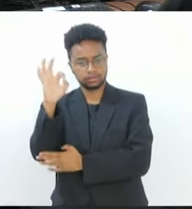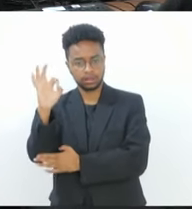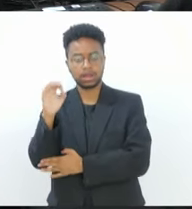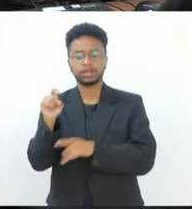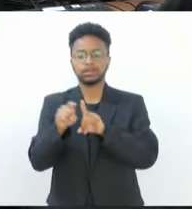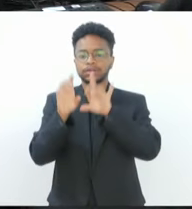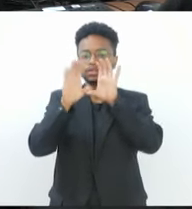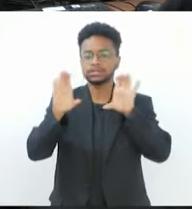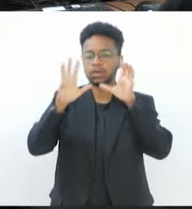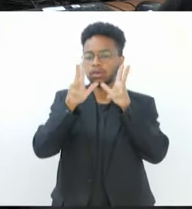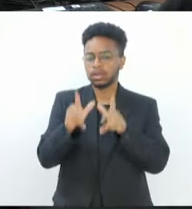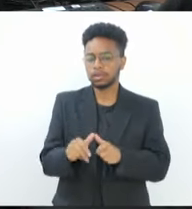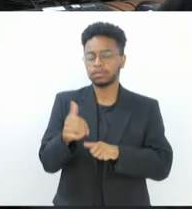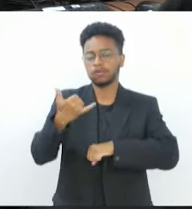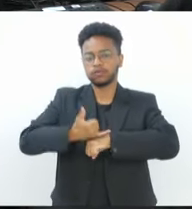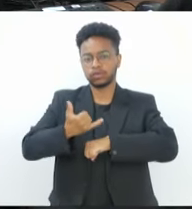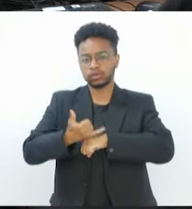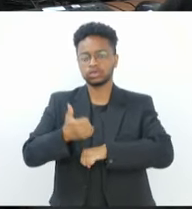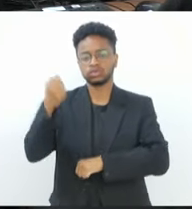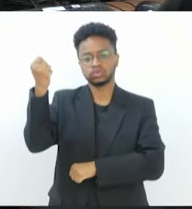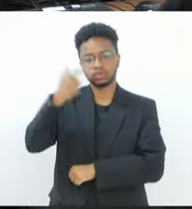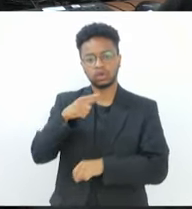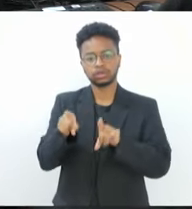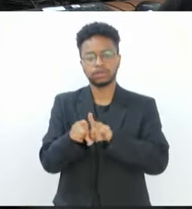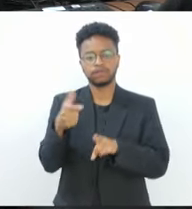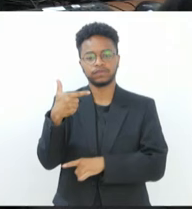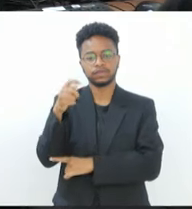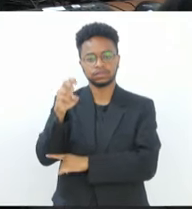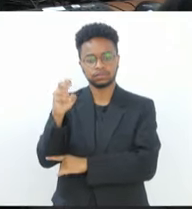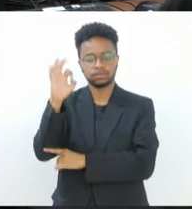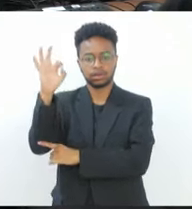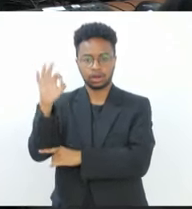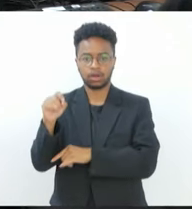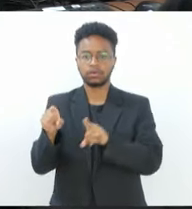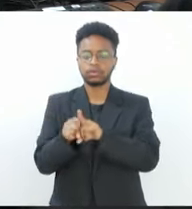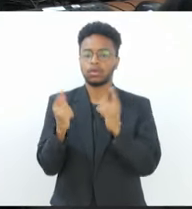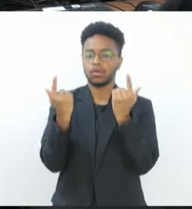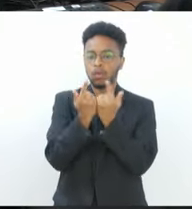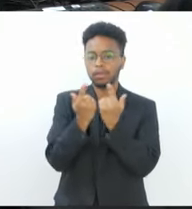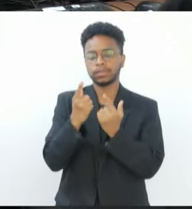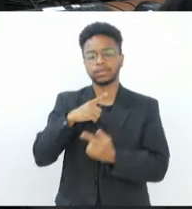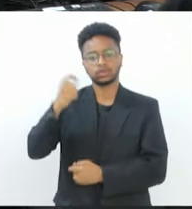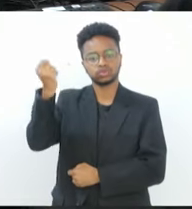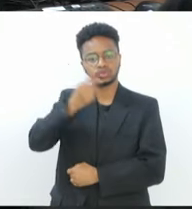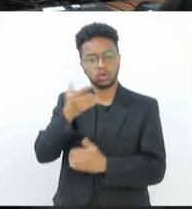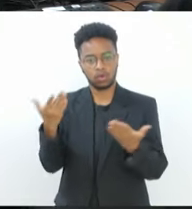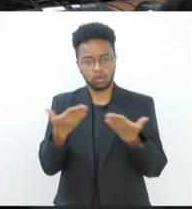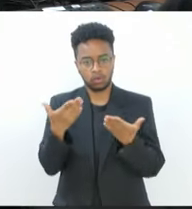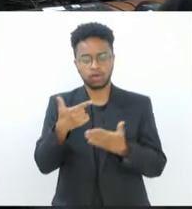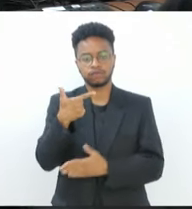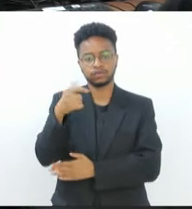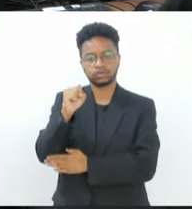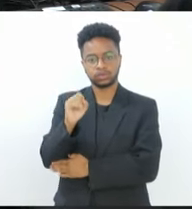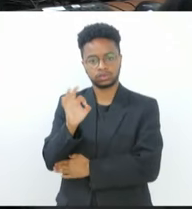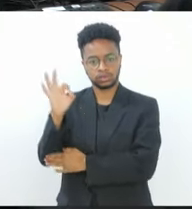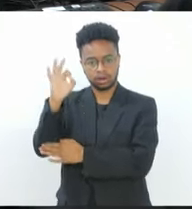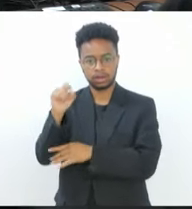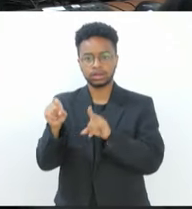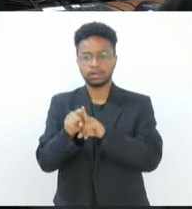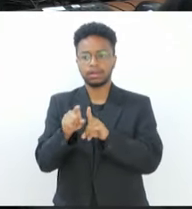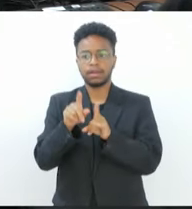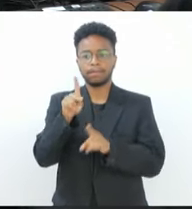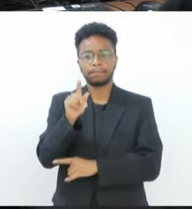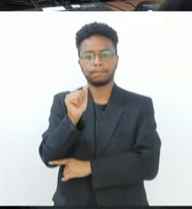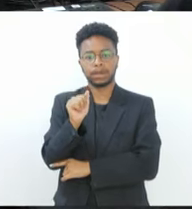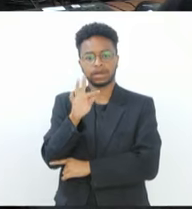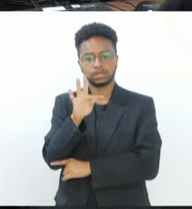céu limpo, Volta Redonda também com sol. 25 graus, céu limpo. Guapimirim com sol também. 28 graus. E Pati